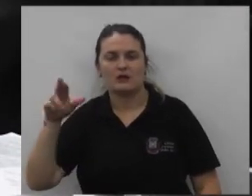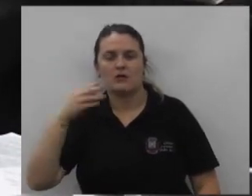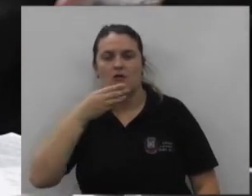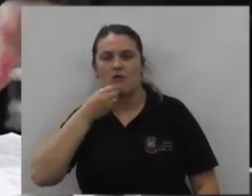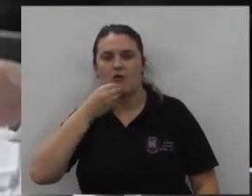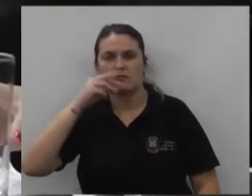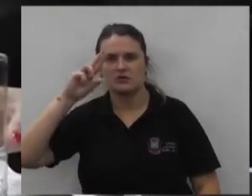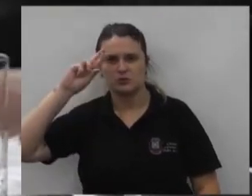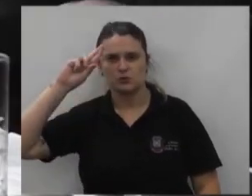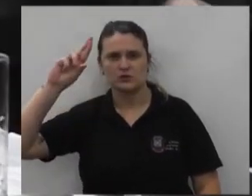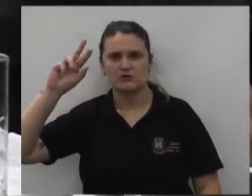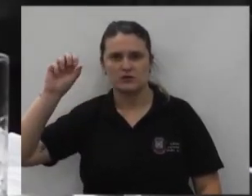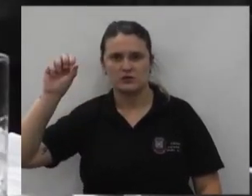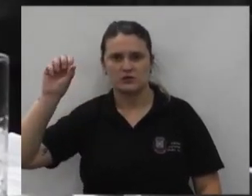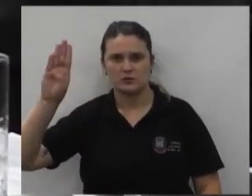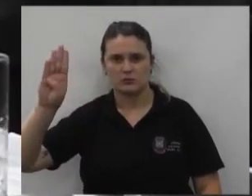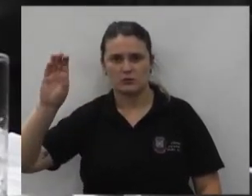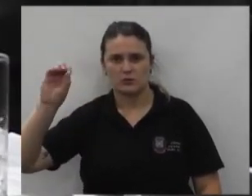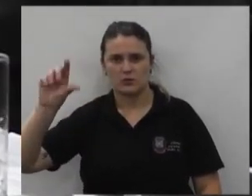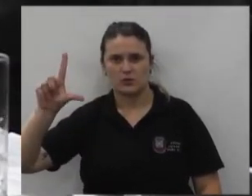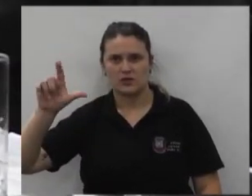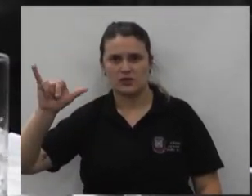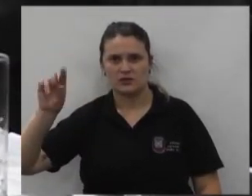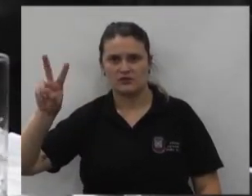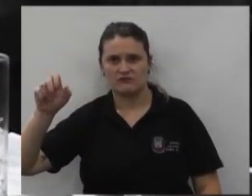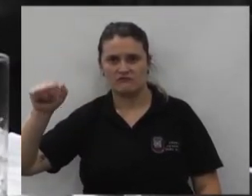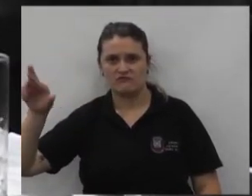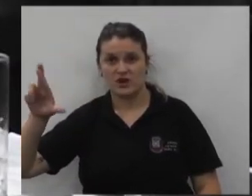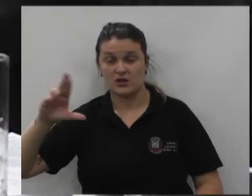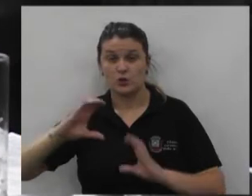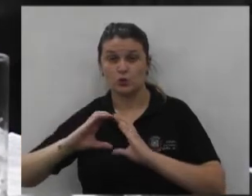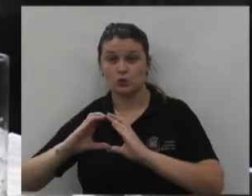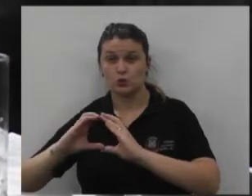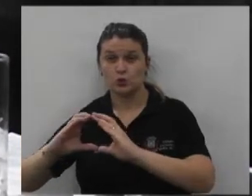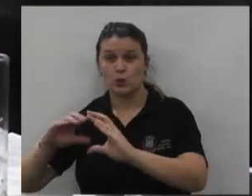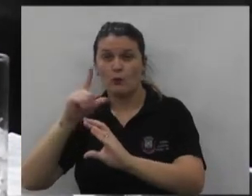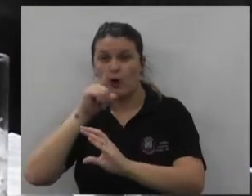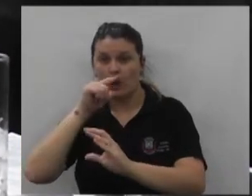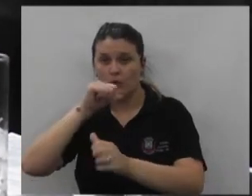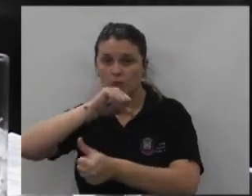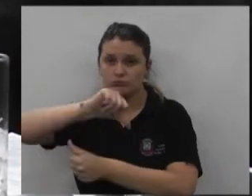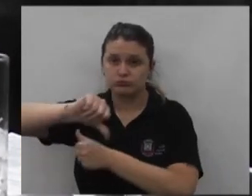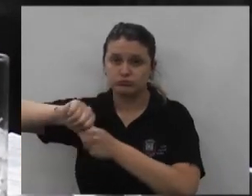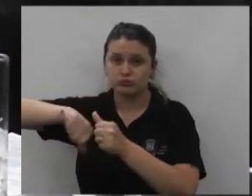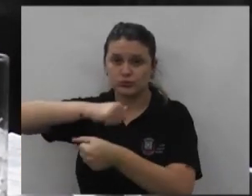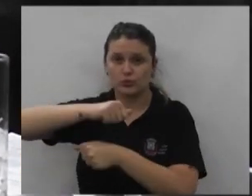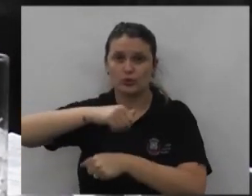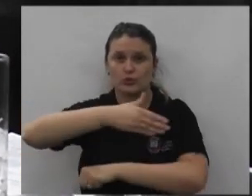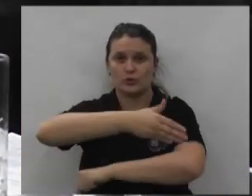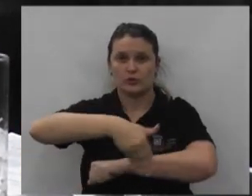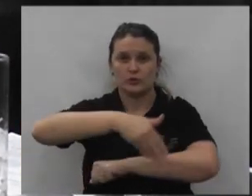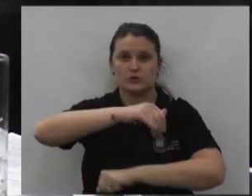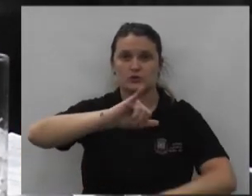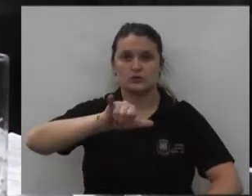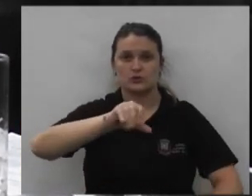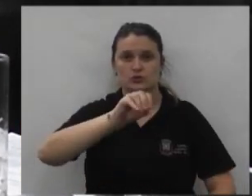e daí sim a tubulação foi mudada a tubulação foi mudada para a José Rodinic está